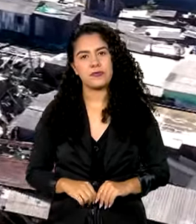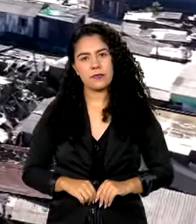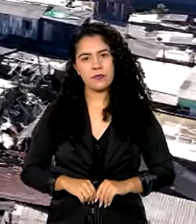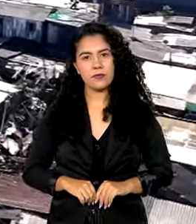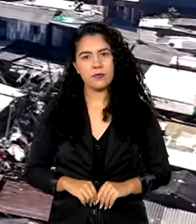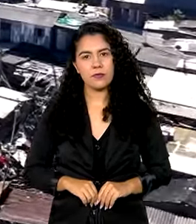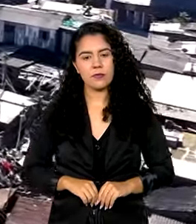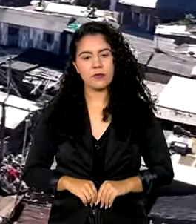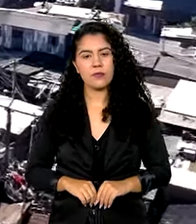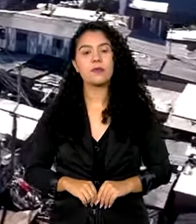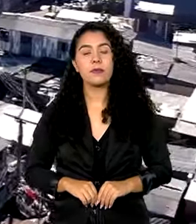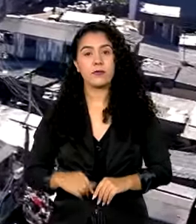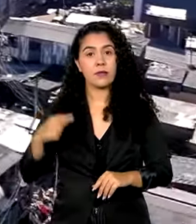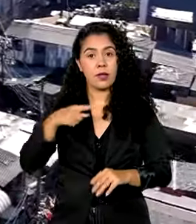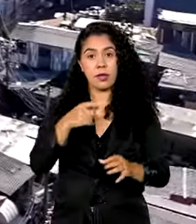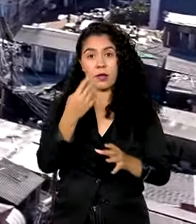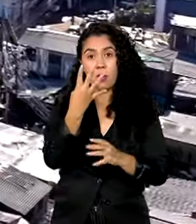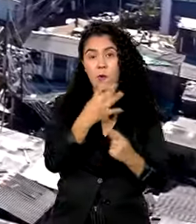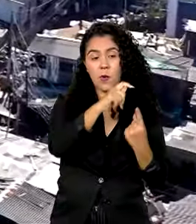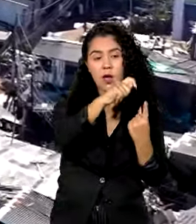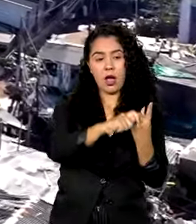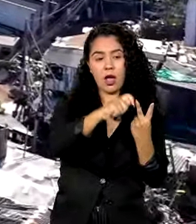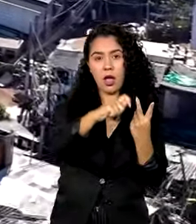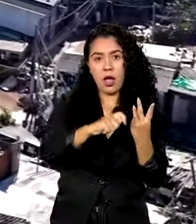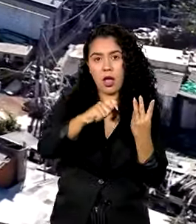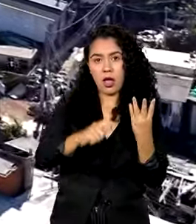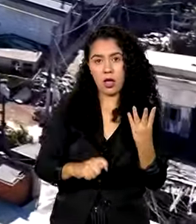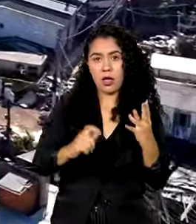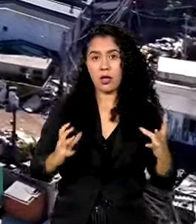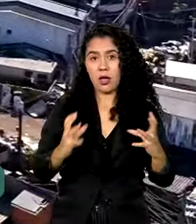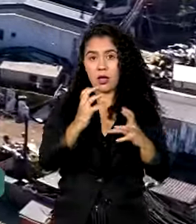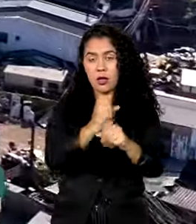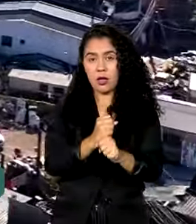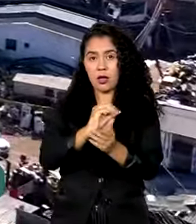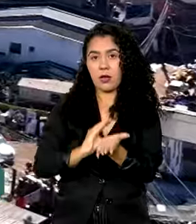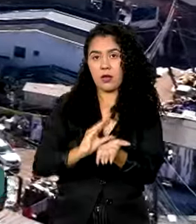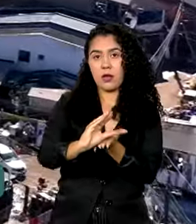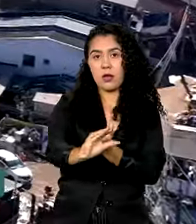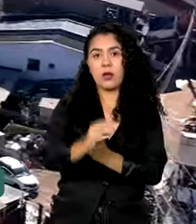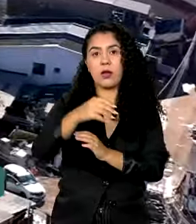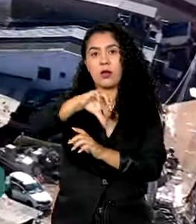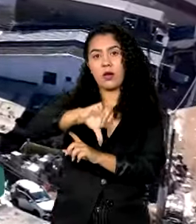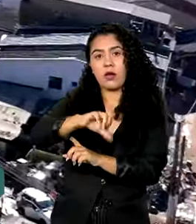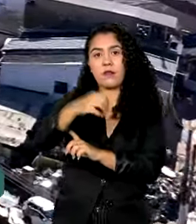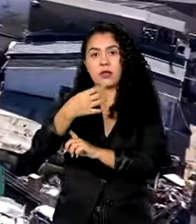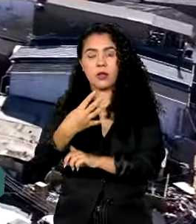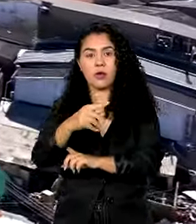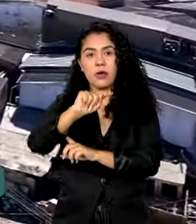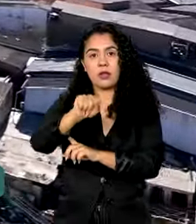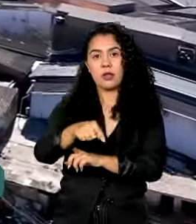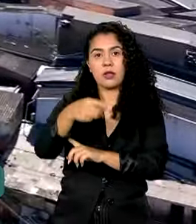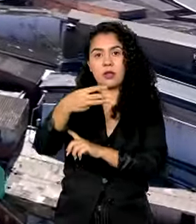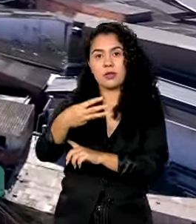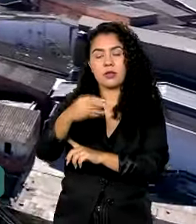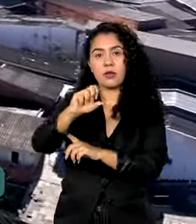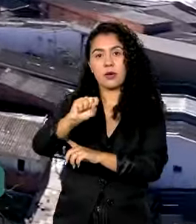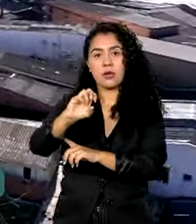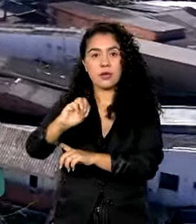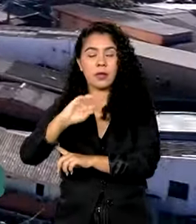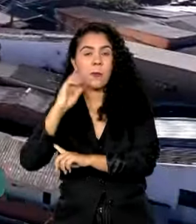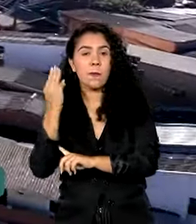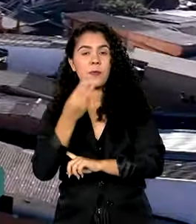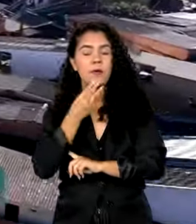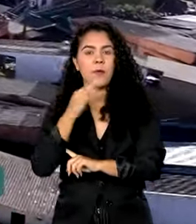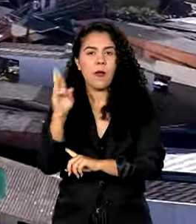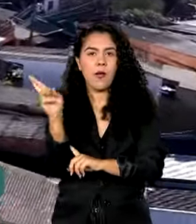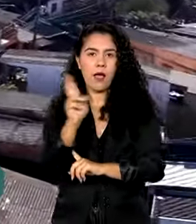Nos últimos quatro meses foram investidos 94 bilhões e 380 milhões de reais em